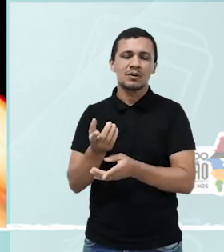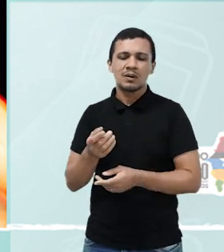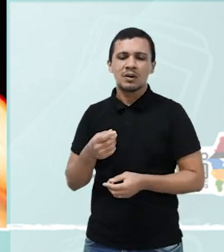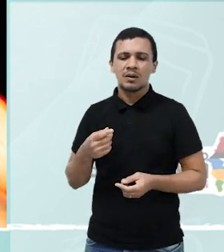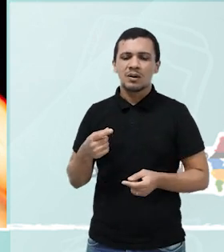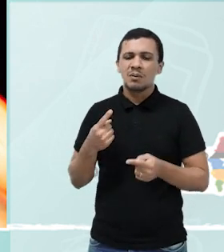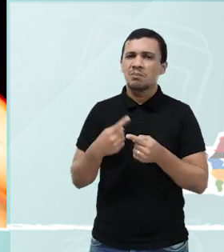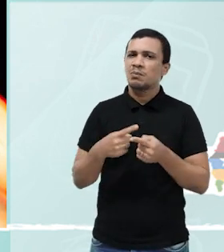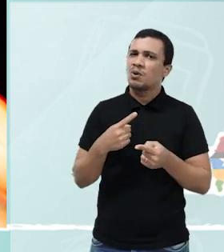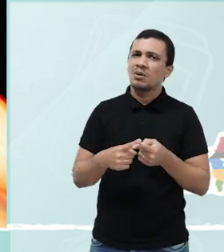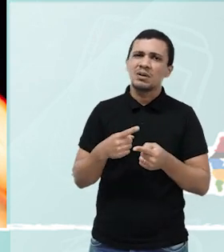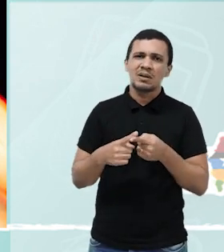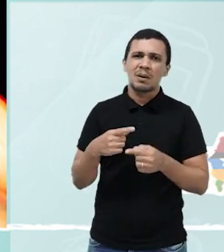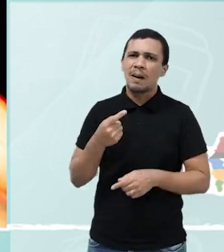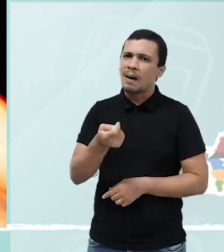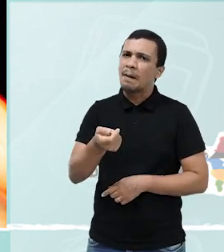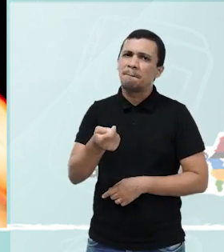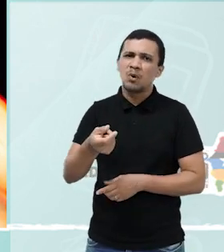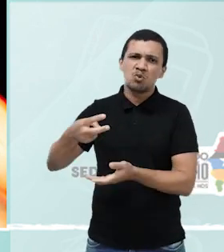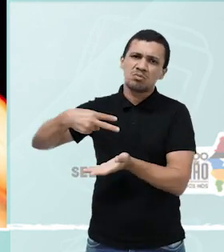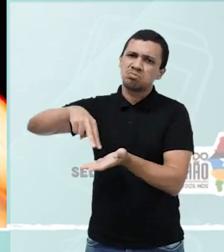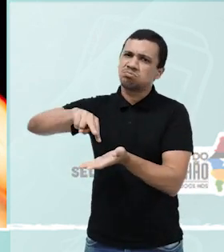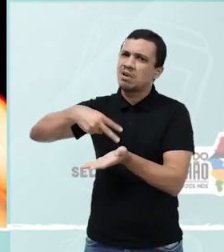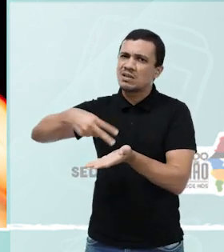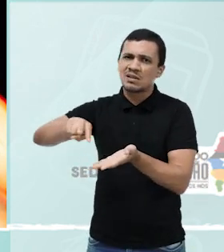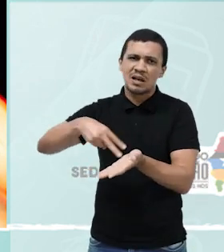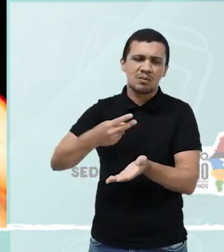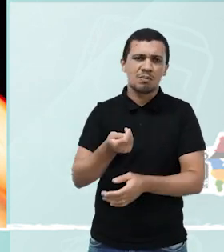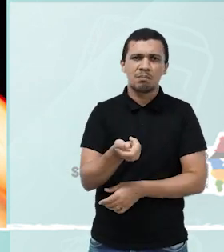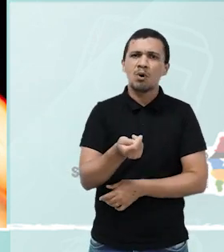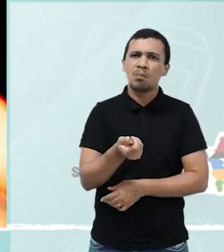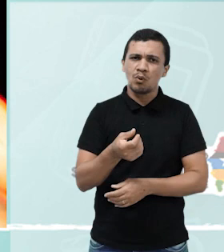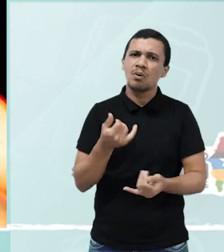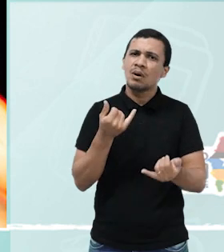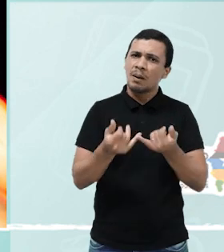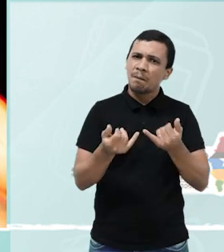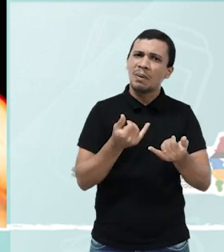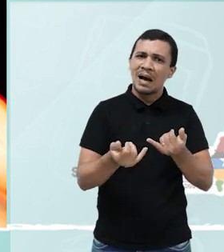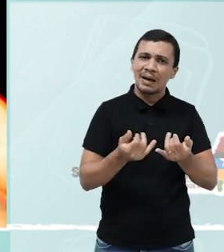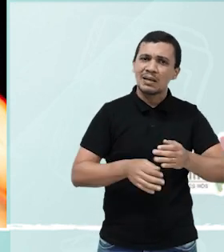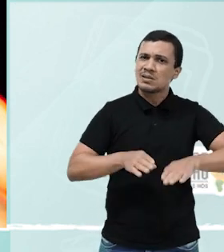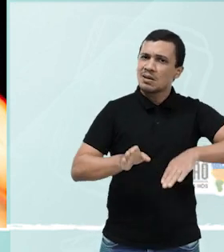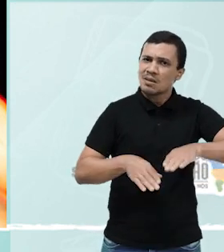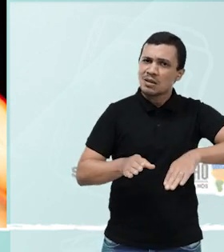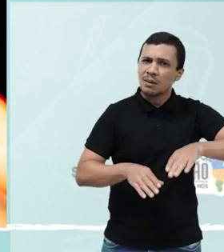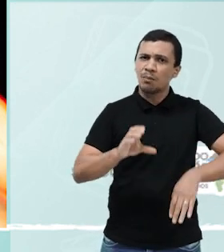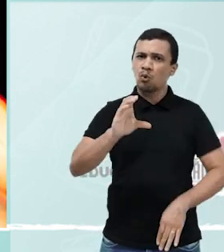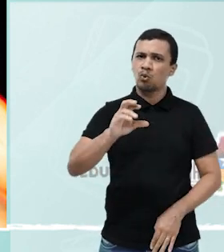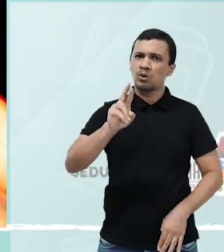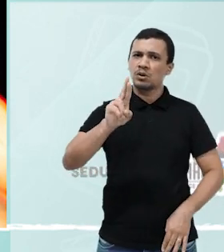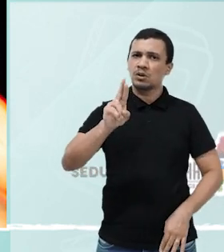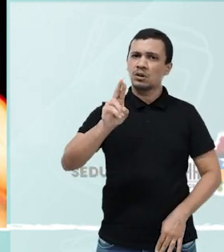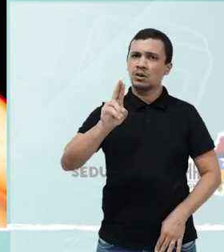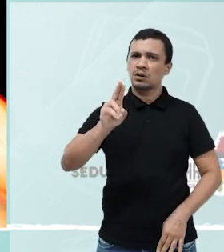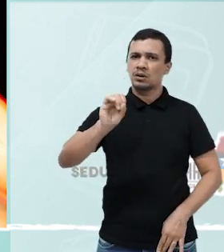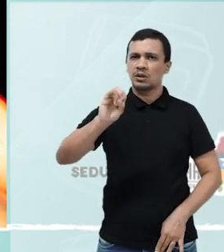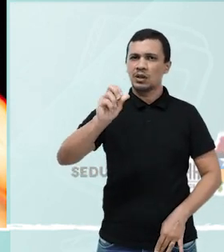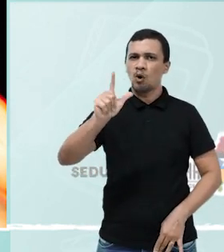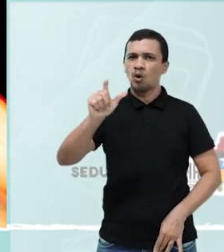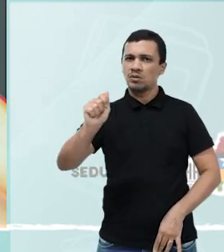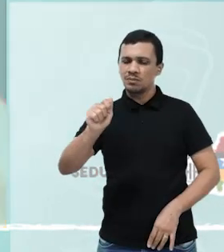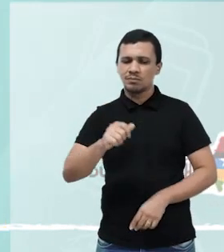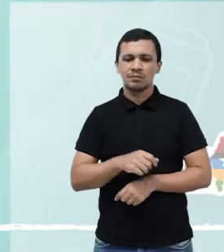porque deixou de ser praticado. Então, é hora da gente resgatar. É muito parecido com o tambor de crioula, mas a mistura que os homens dançam juntos.